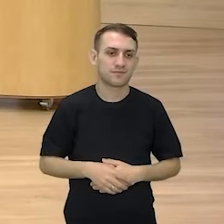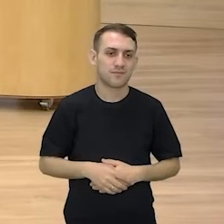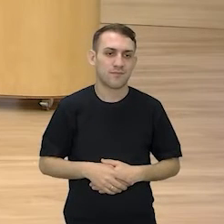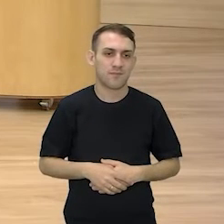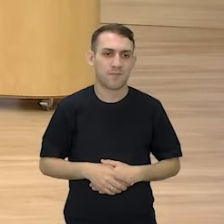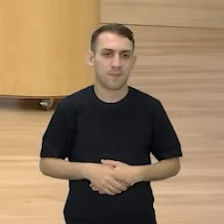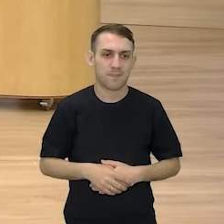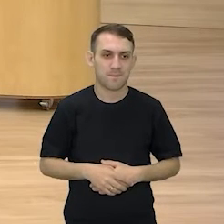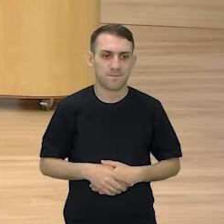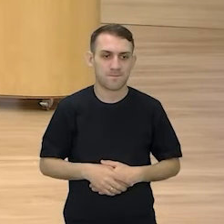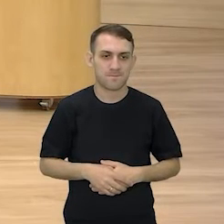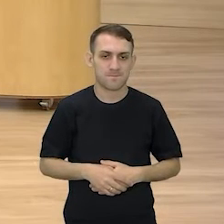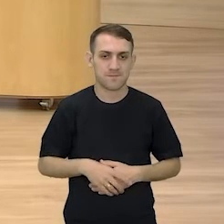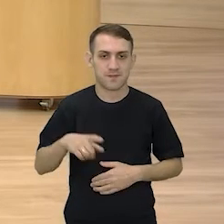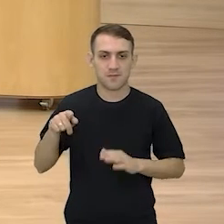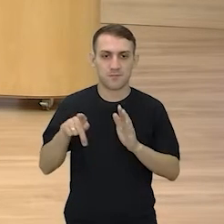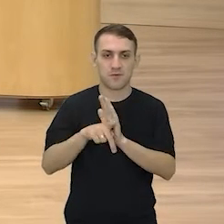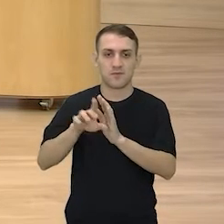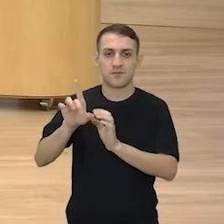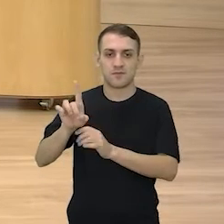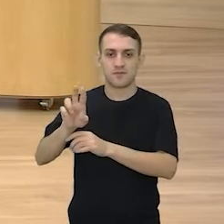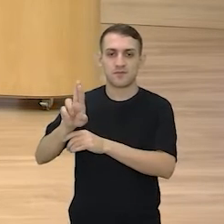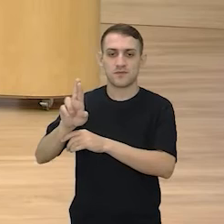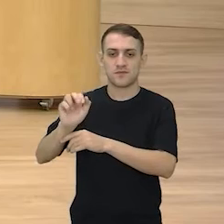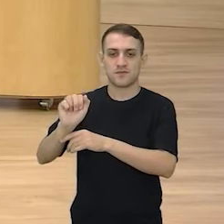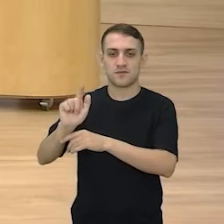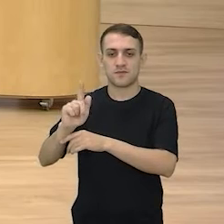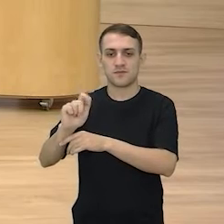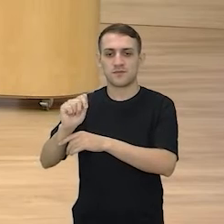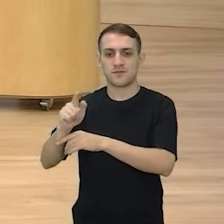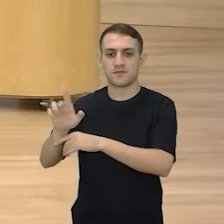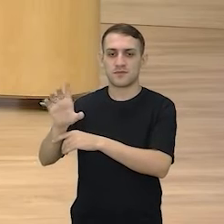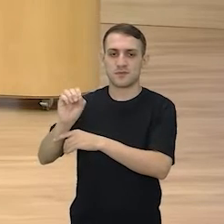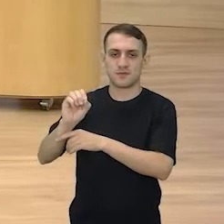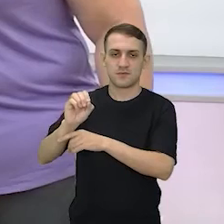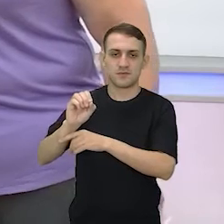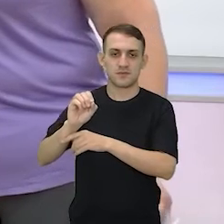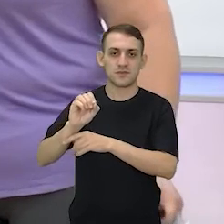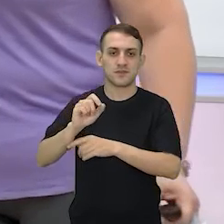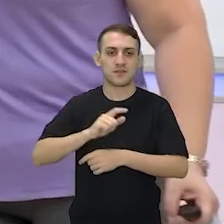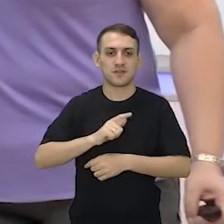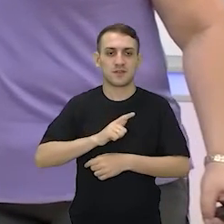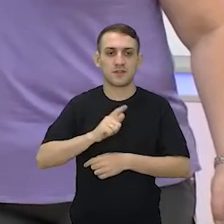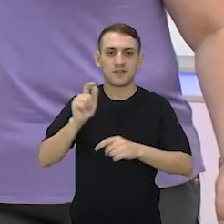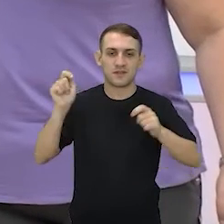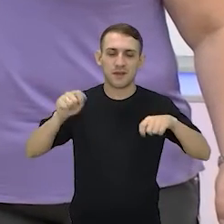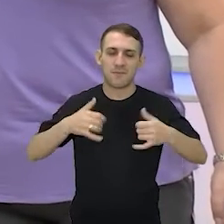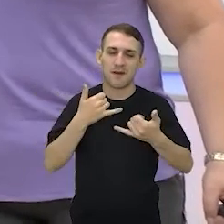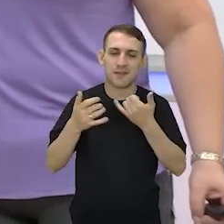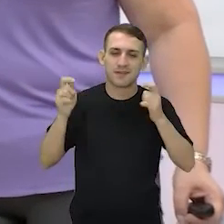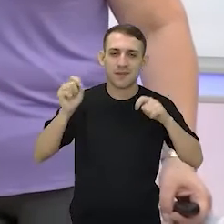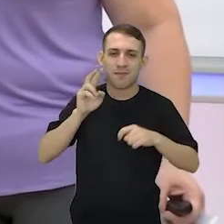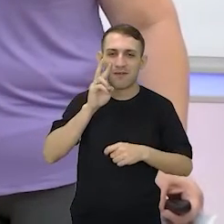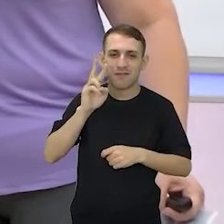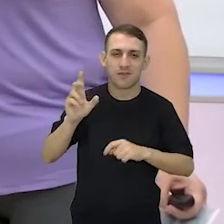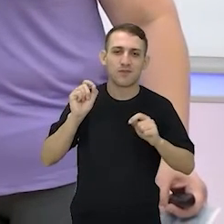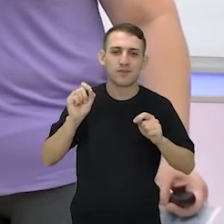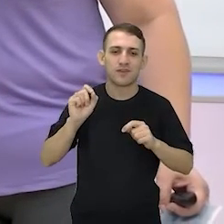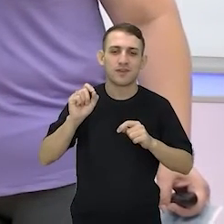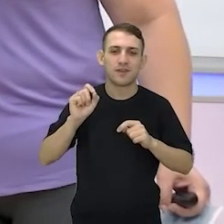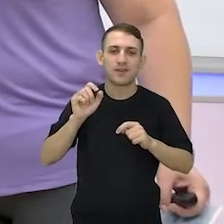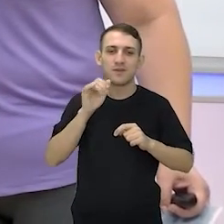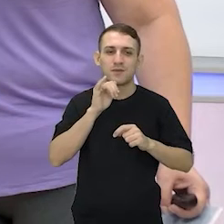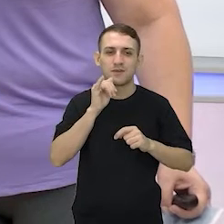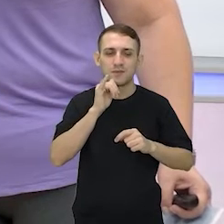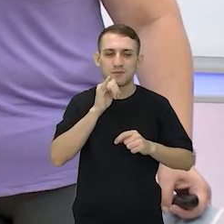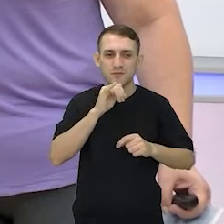parte aqui, ó, é o dragão e aqui a gente vê, eles falam que a gente consegue enxergar um guerreiro. Ó a